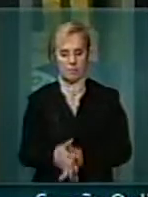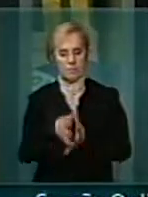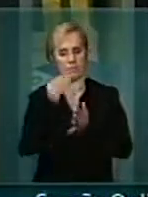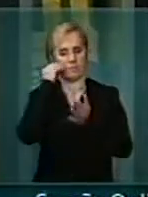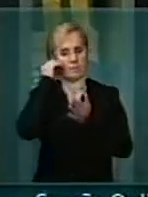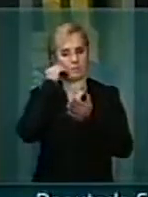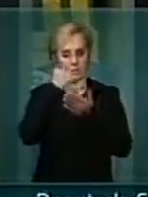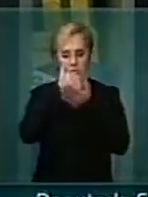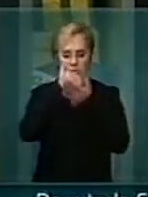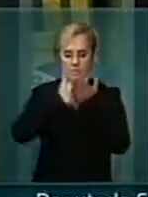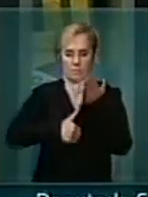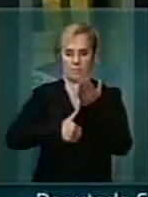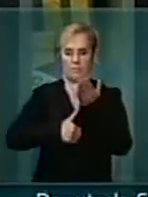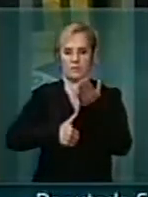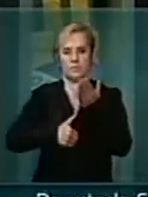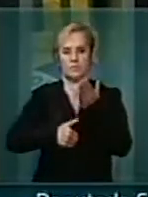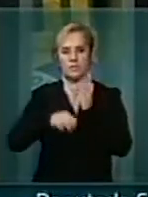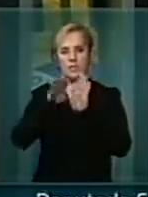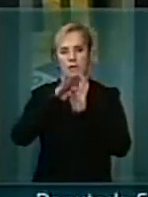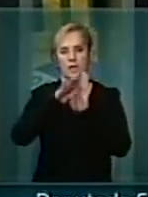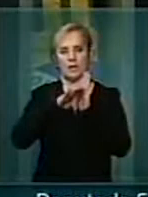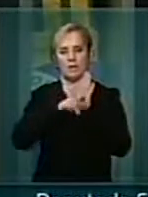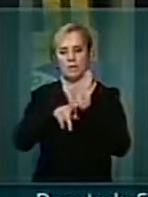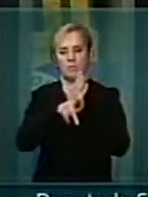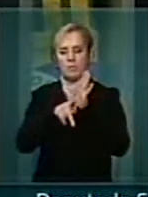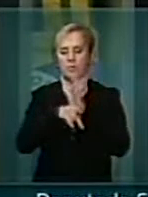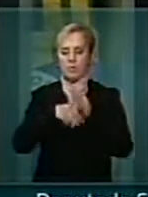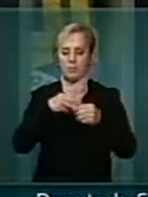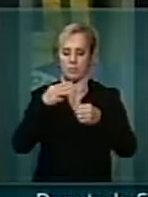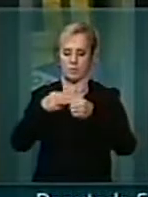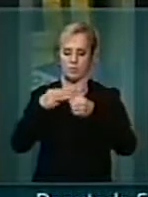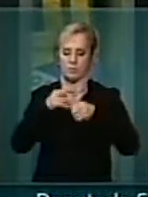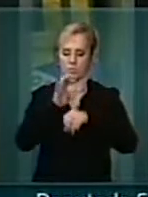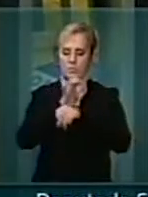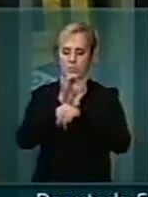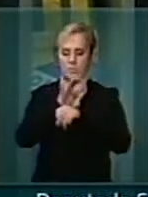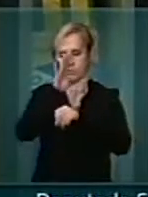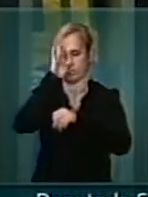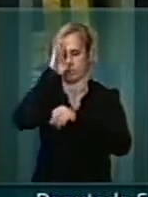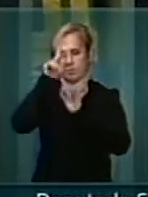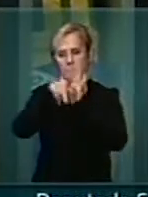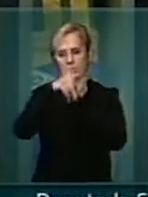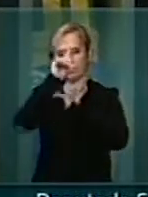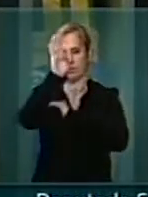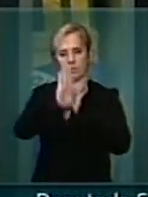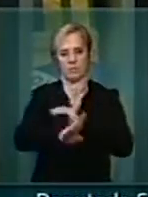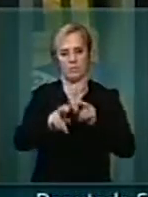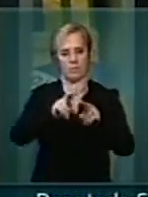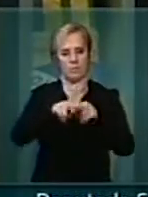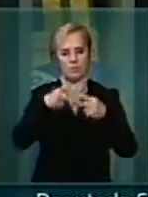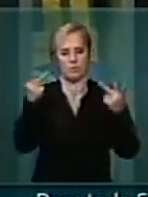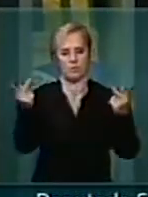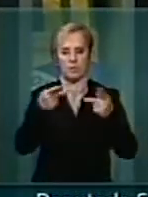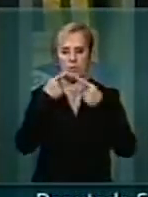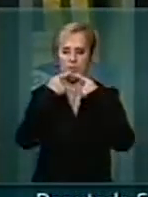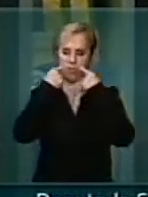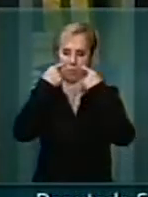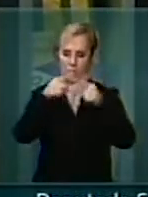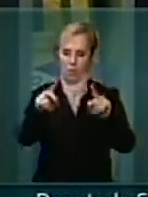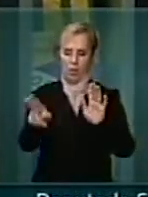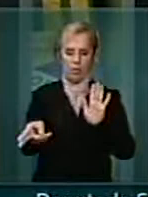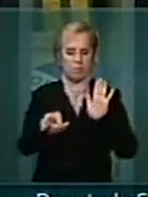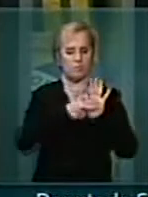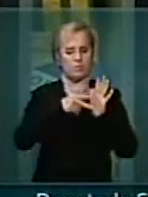as prerrogativas dos municípios e estados brasileiros. Por isso, presidente, eu abro aqui o meu protesto. Tenho